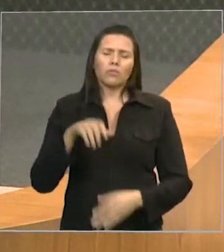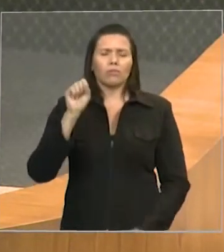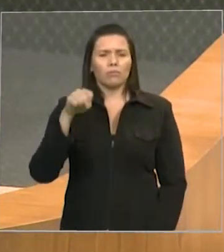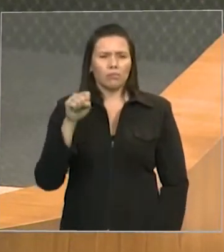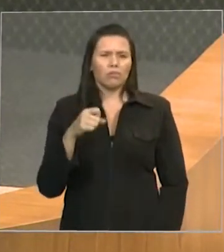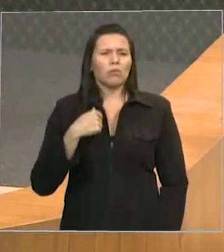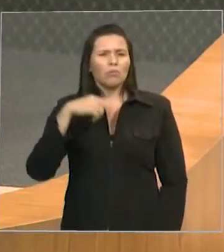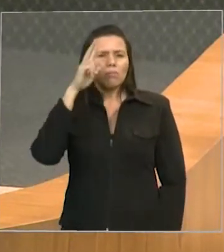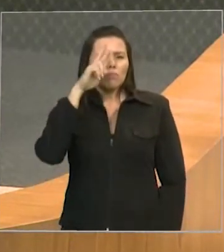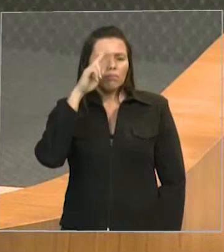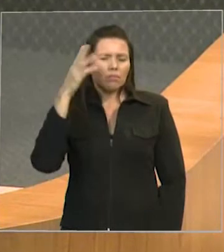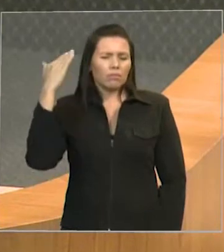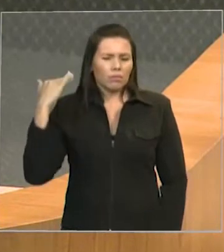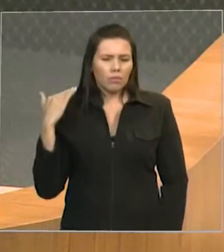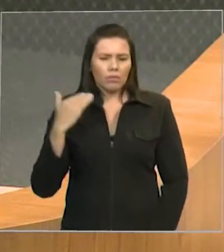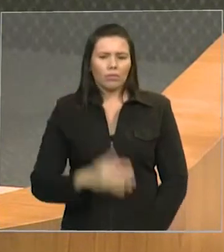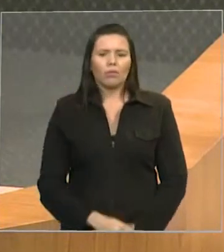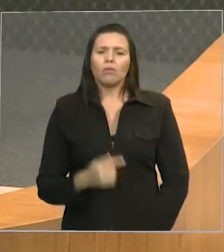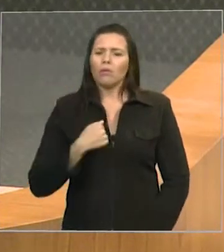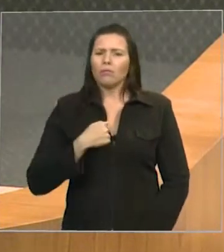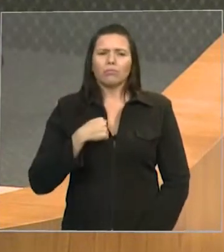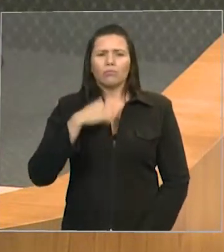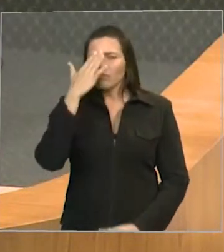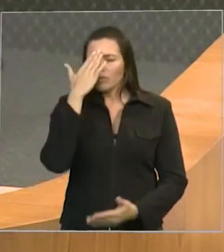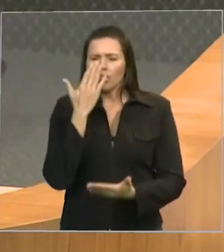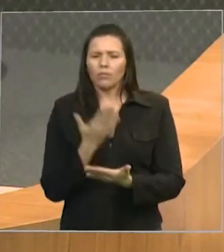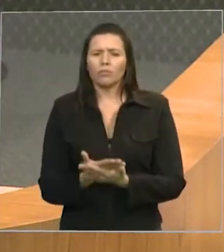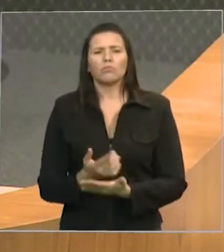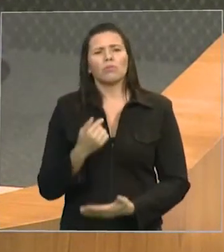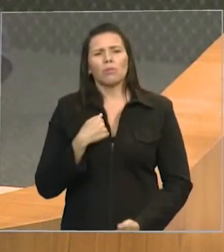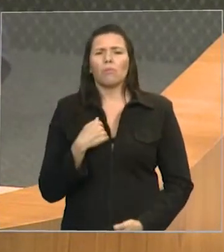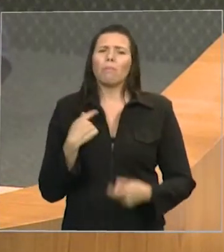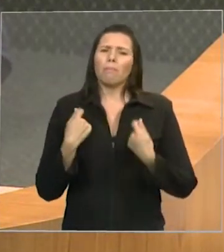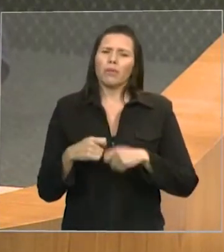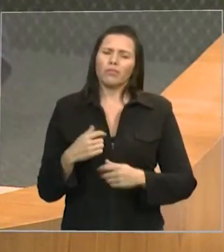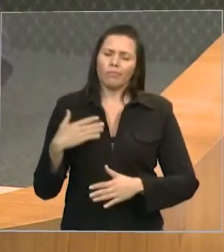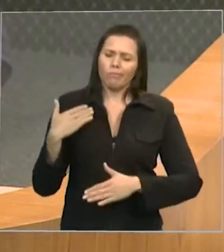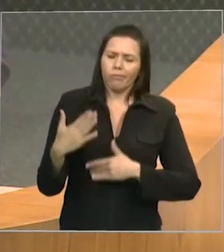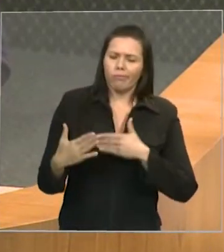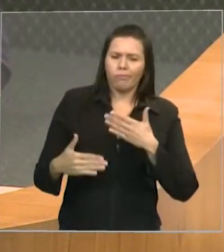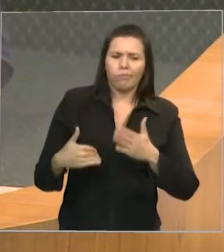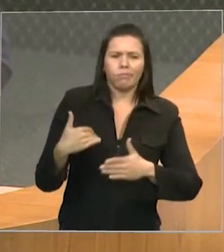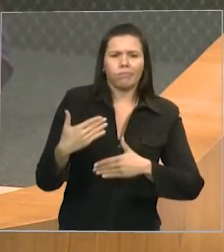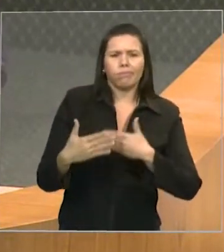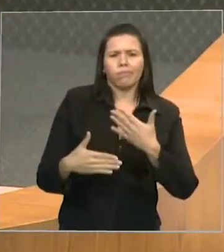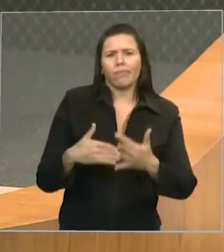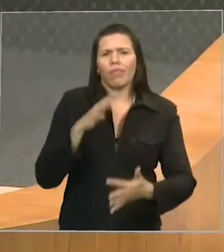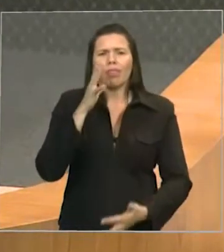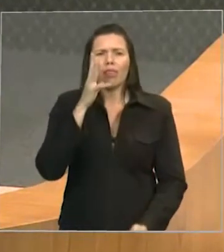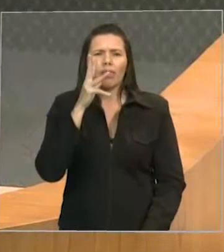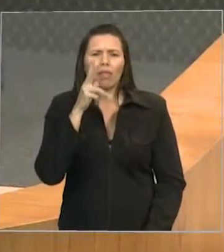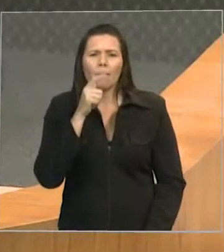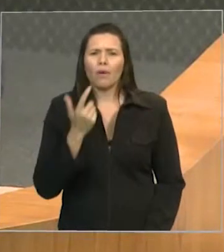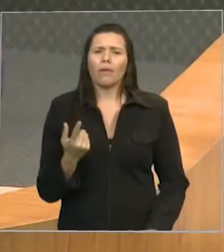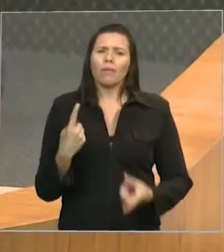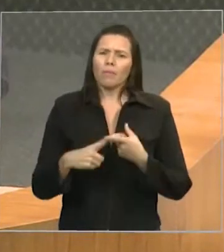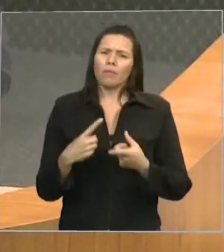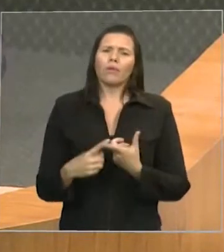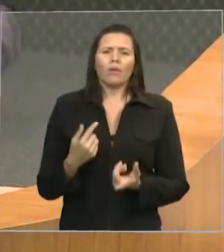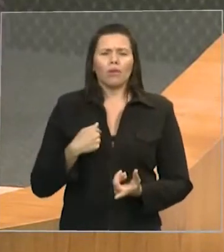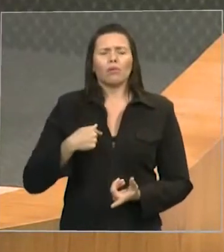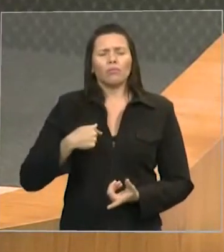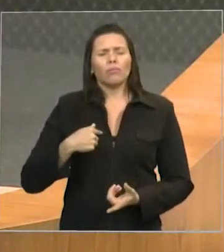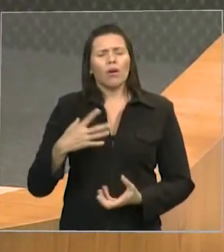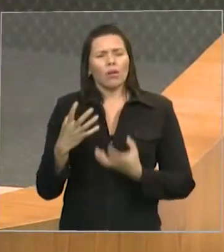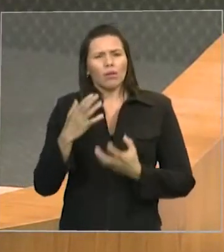Então, senhor presidente, eu acredito que eu não preciso passar por todas essas etapas para solicitar o mínimo, que é o cumprimento da lei